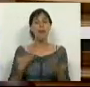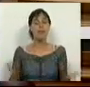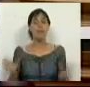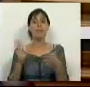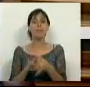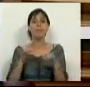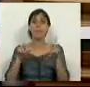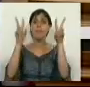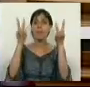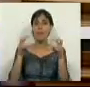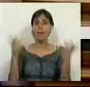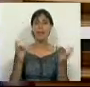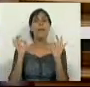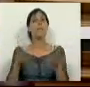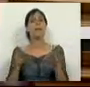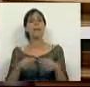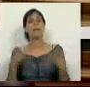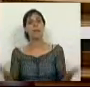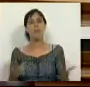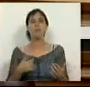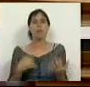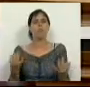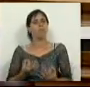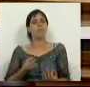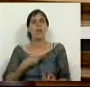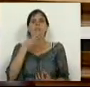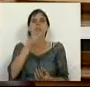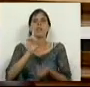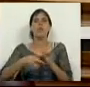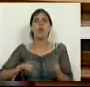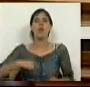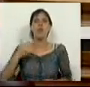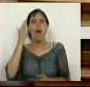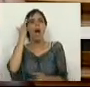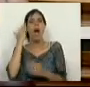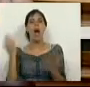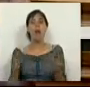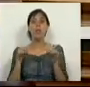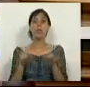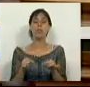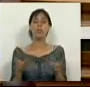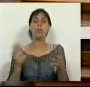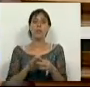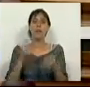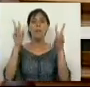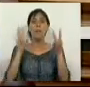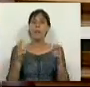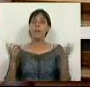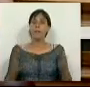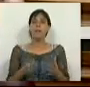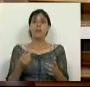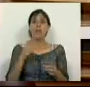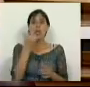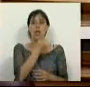relativamente a esta matéria. Para terminar, tenho obviamente que dizer o que é que os verdes entendem relativamente a esta matéria.